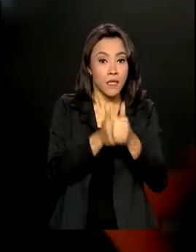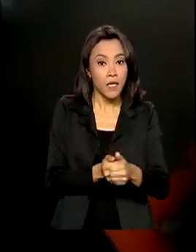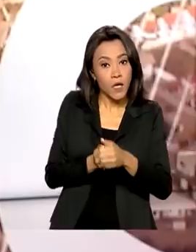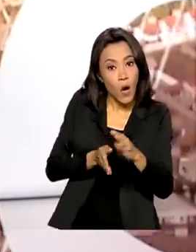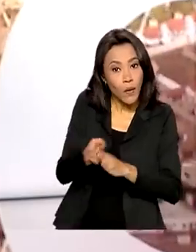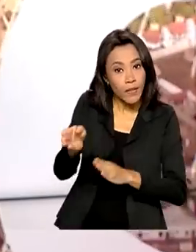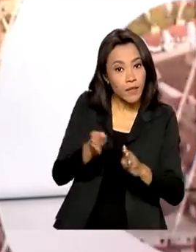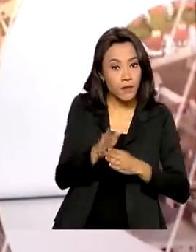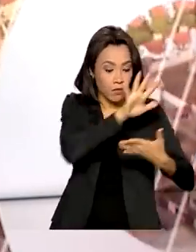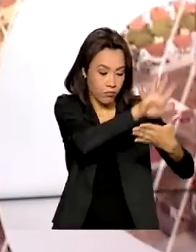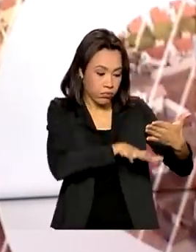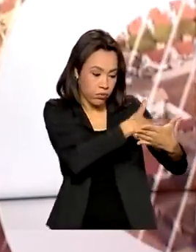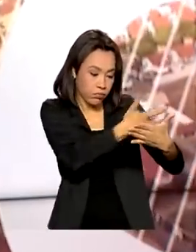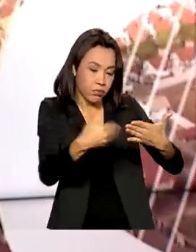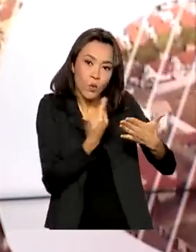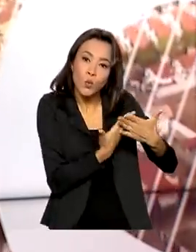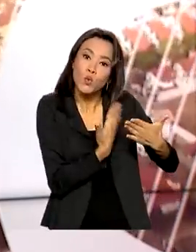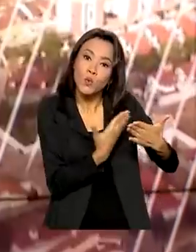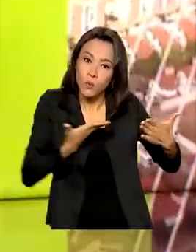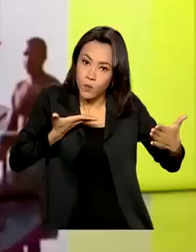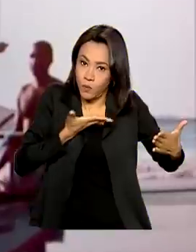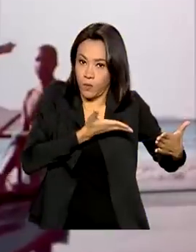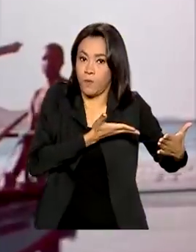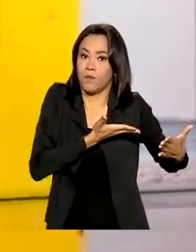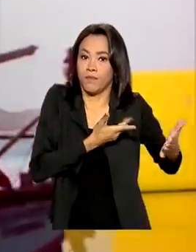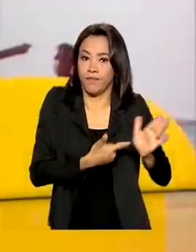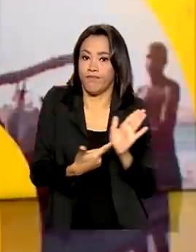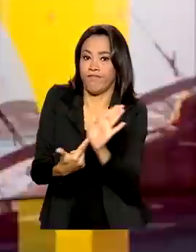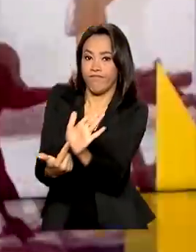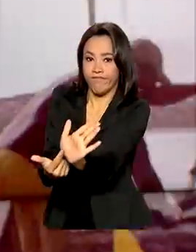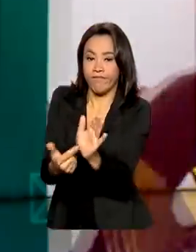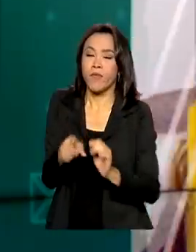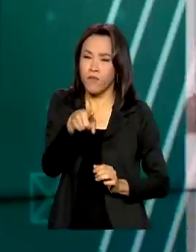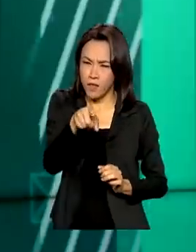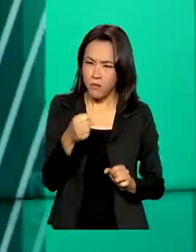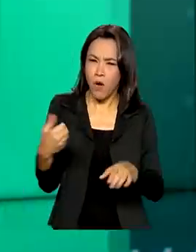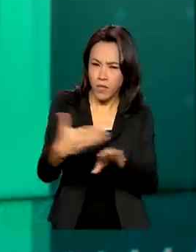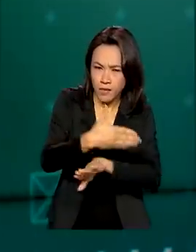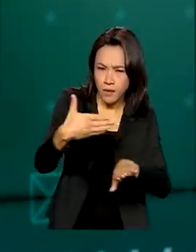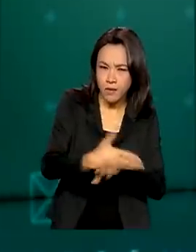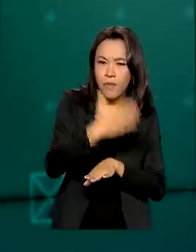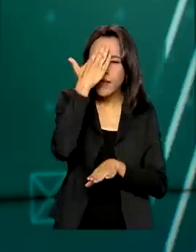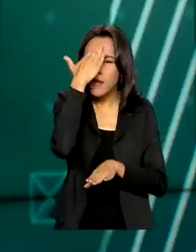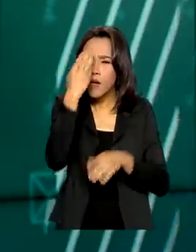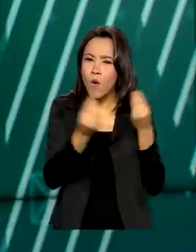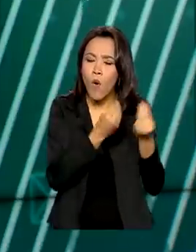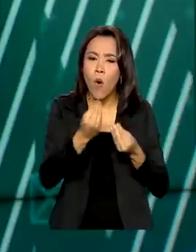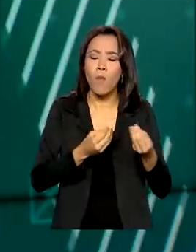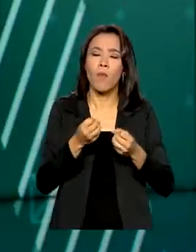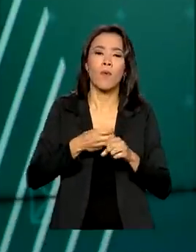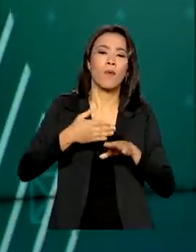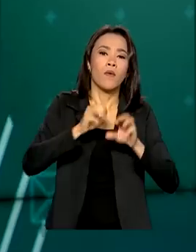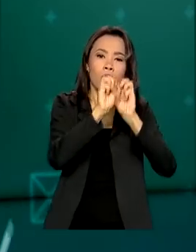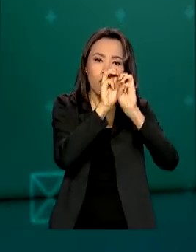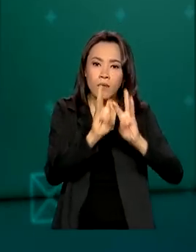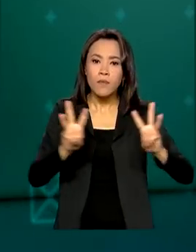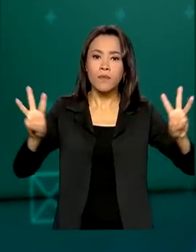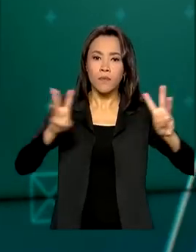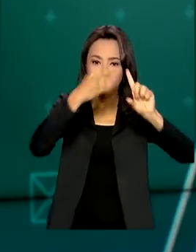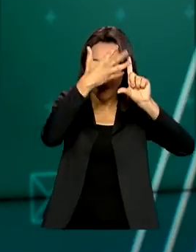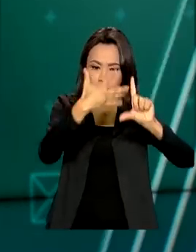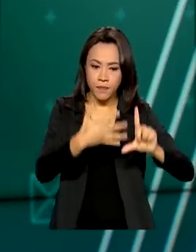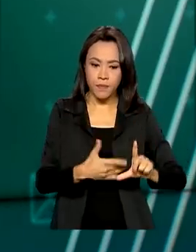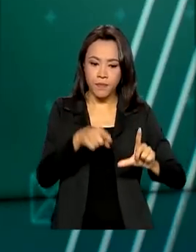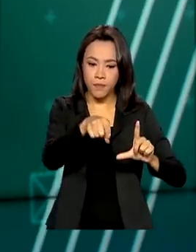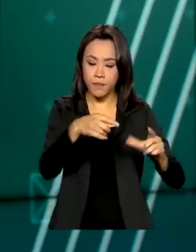zoneamento. Os produtores rurais podem acessar o zoneamento agrícola de risco climático pelo site do Ministério da Agricultura, Pecuária